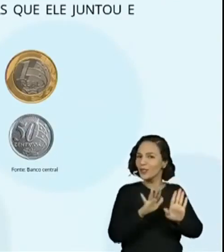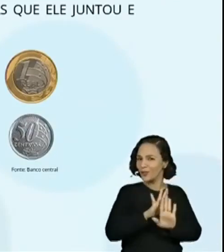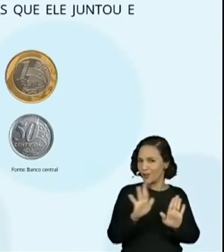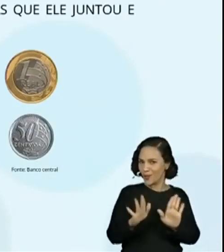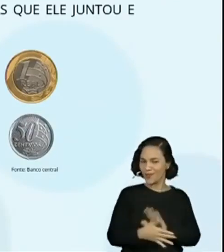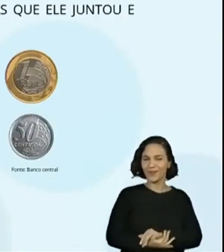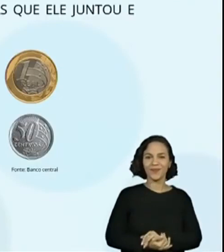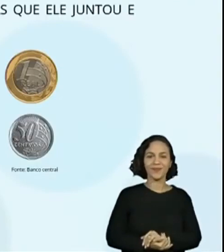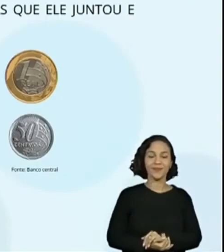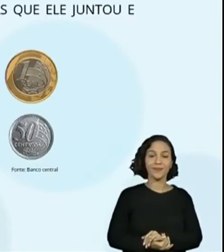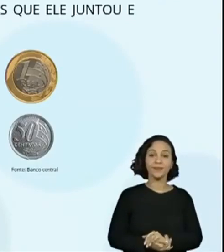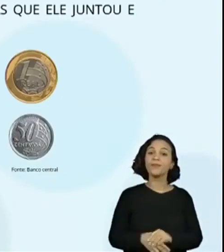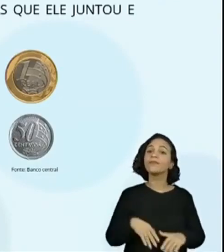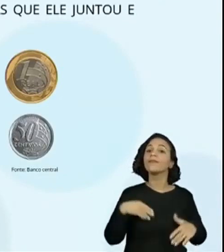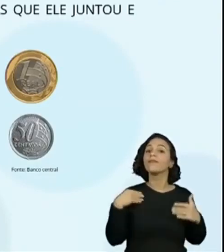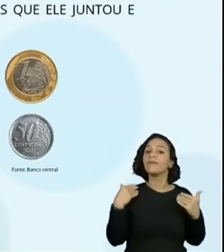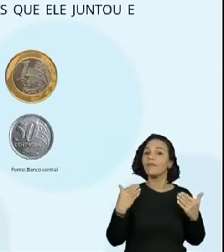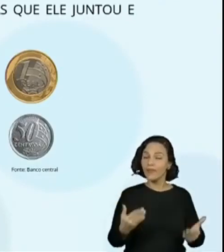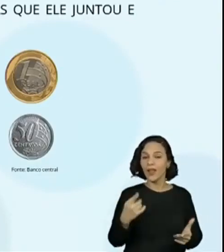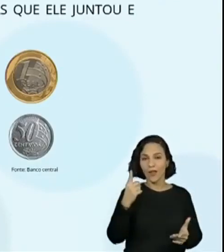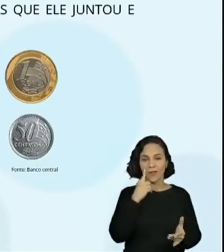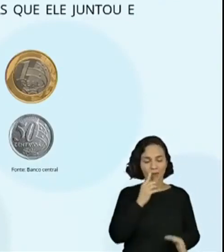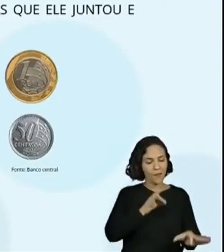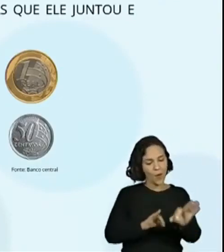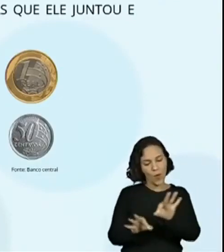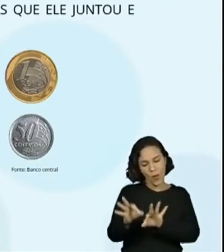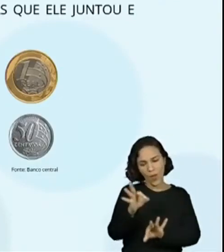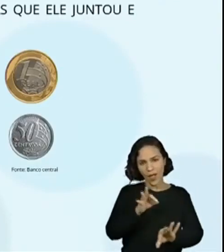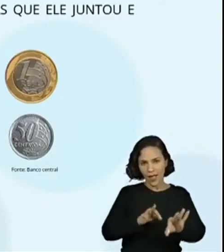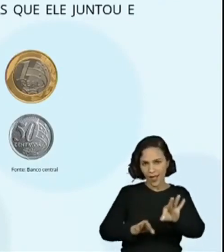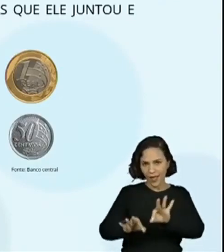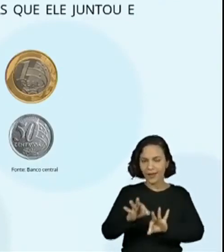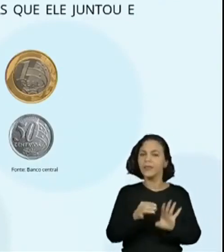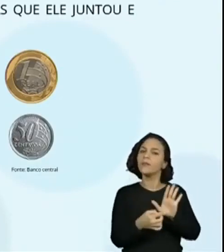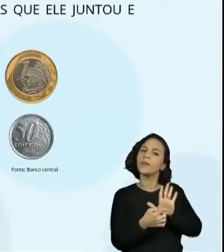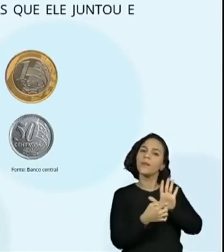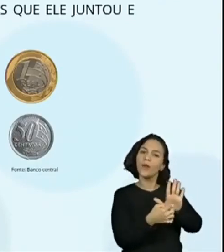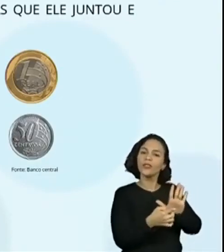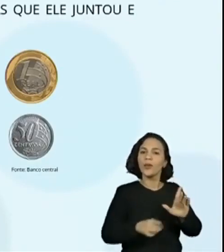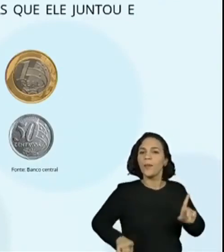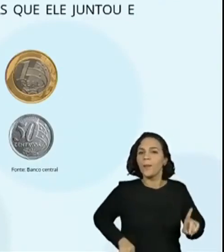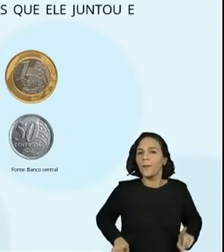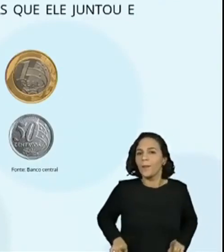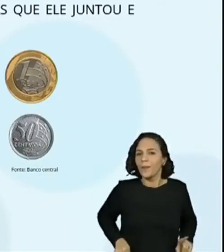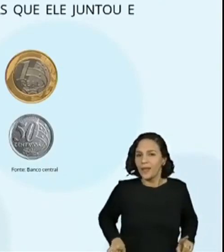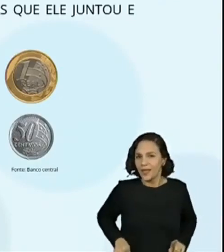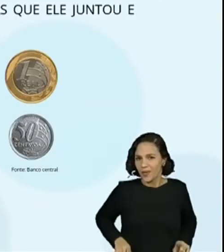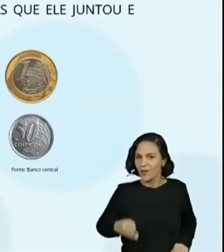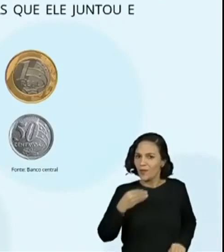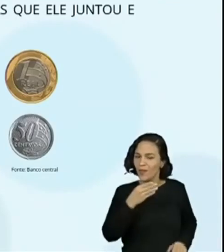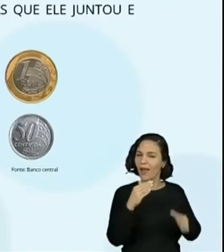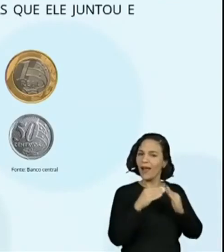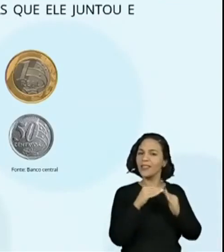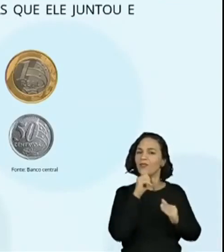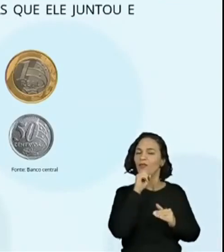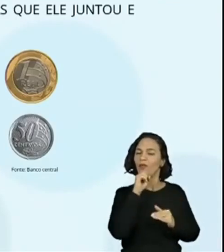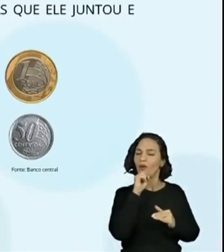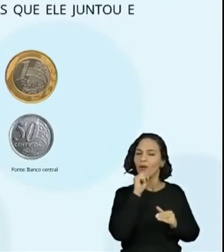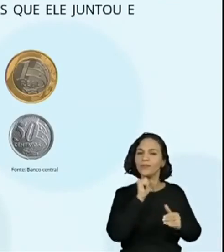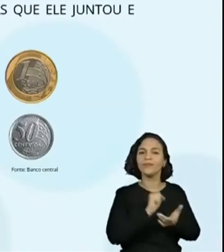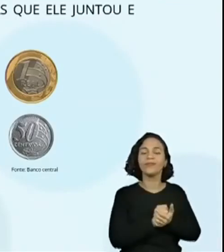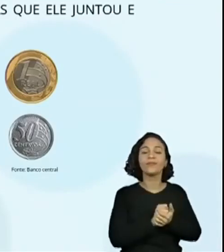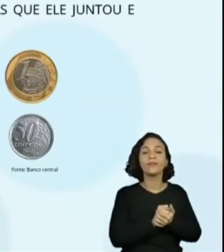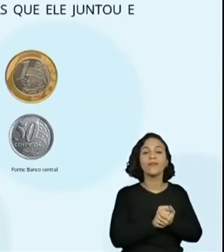Então, ele levou essas moedas aí para mostrar para os primos e gostaria de